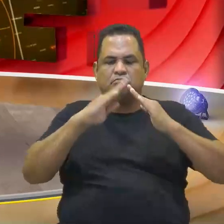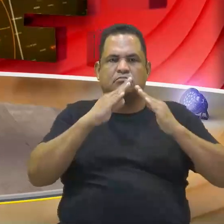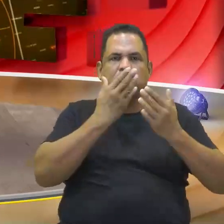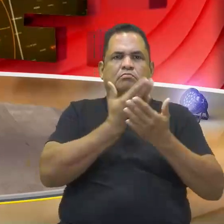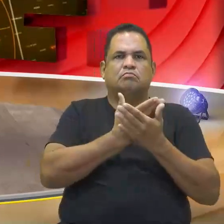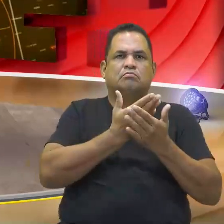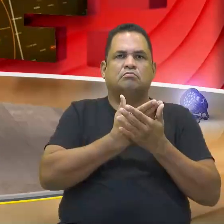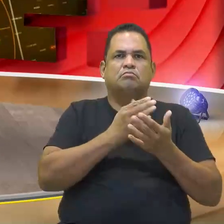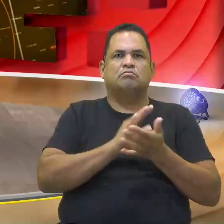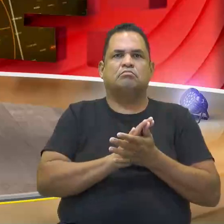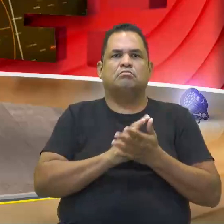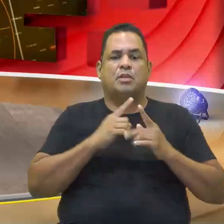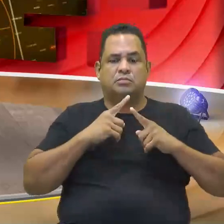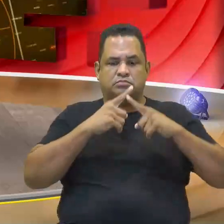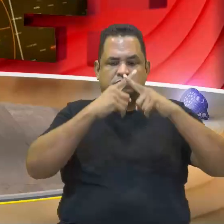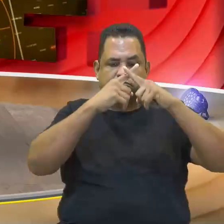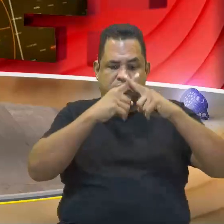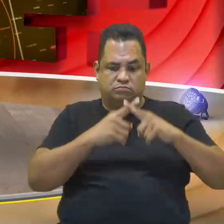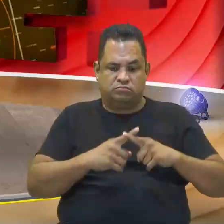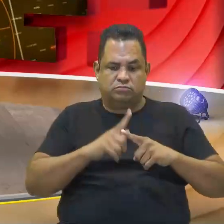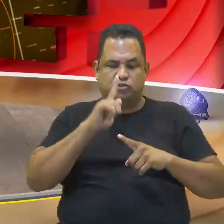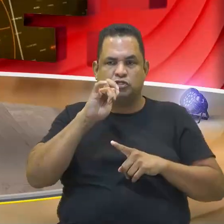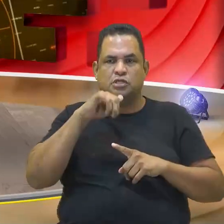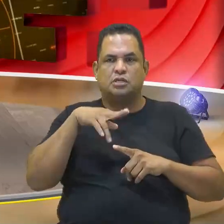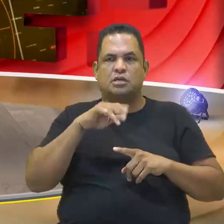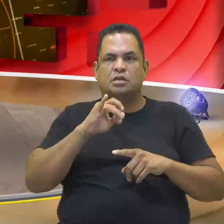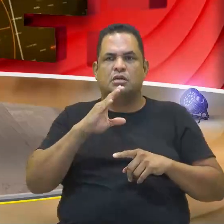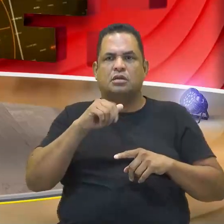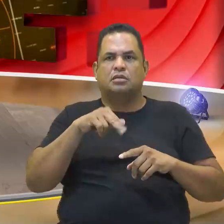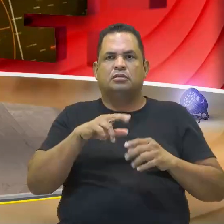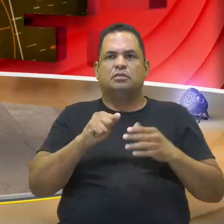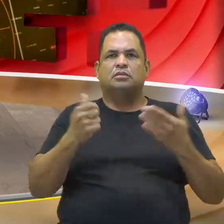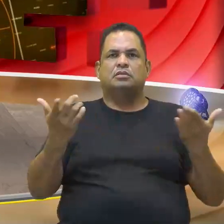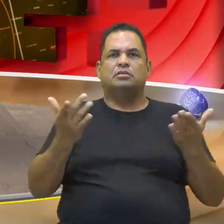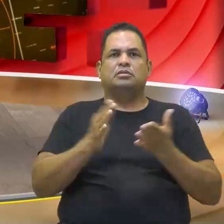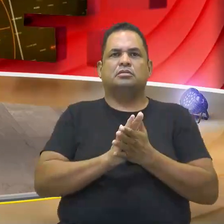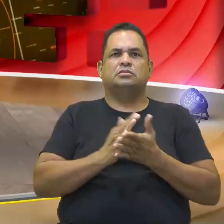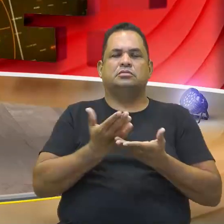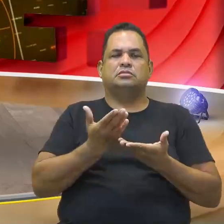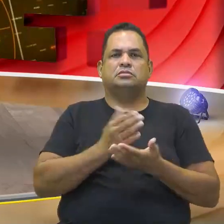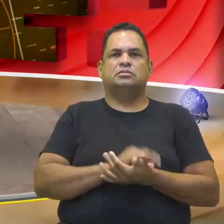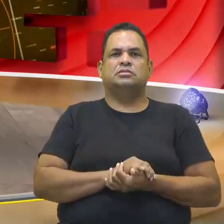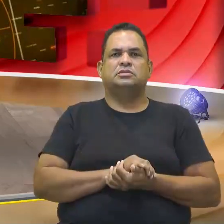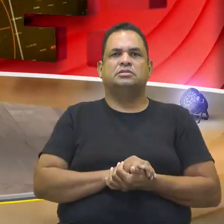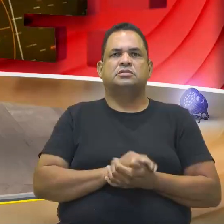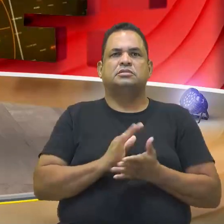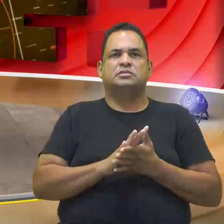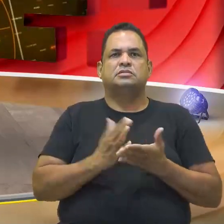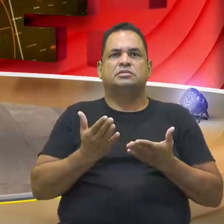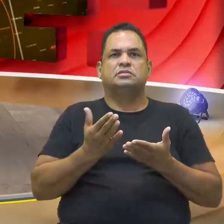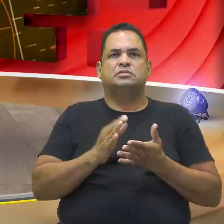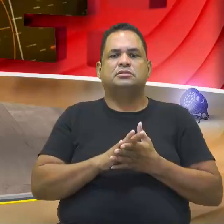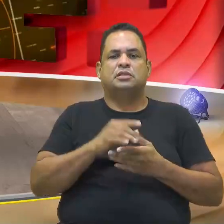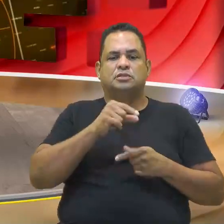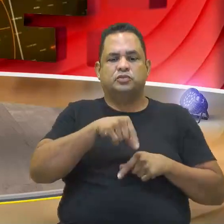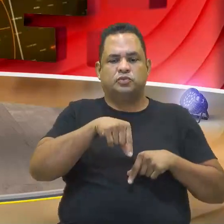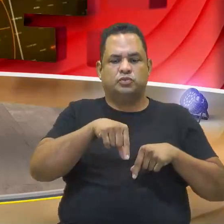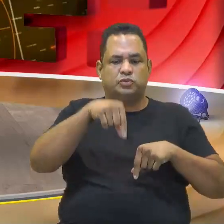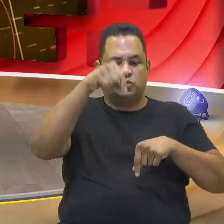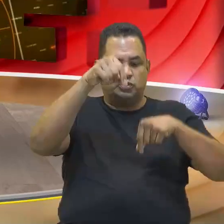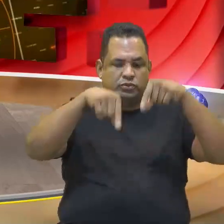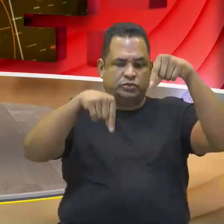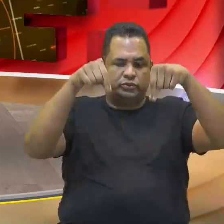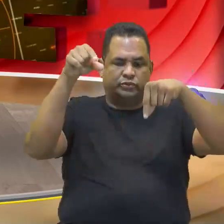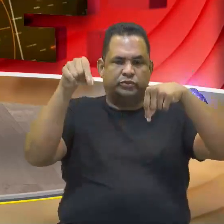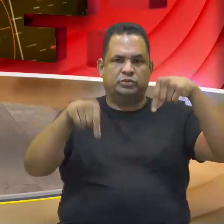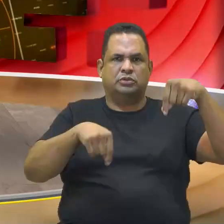gincana, né? Que no final do primeiro ano, a nossa atividade extra classe é uma gincana, onde a gente sorteia, faz o sorteio de